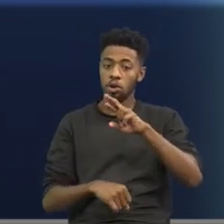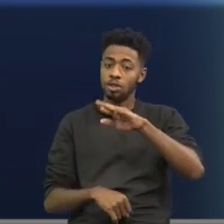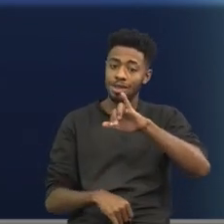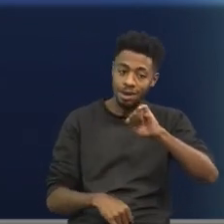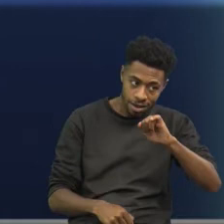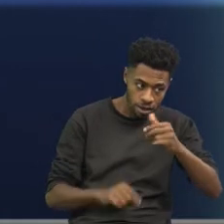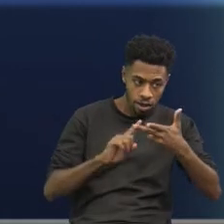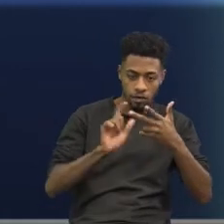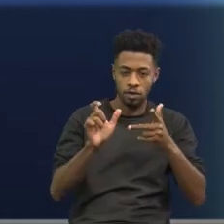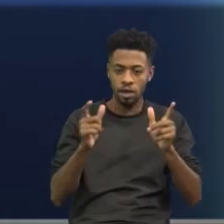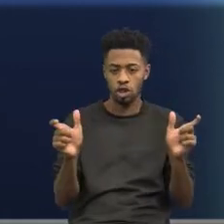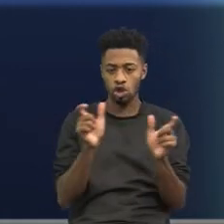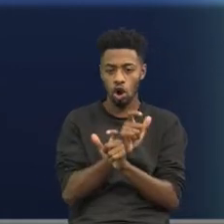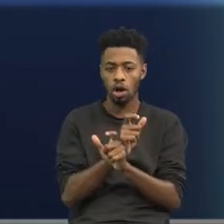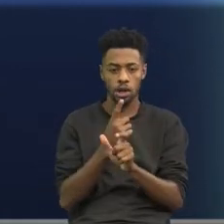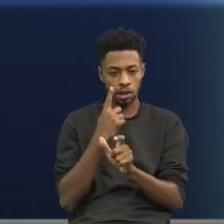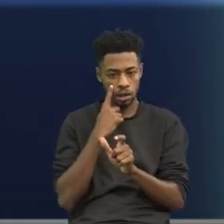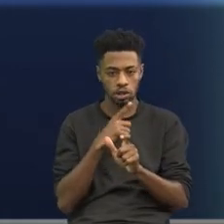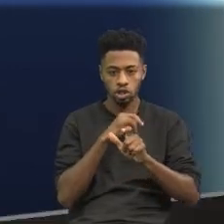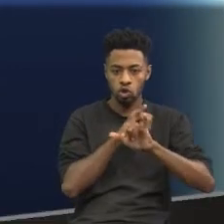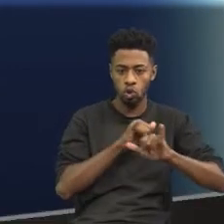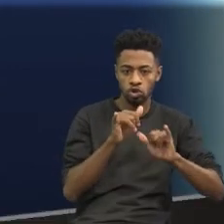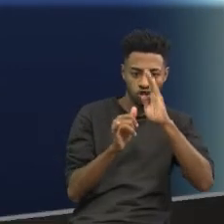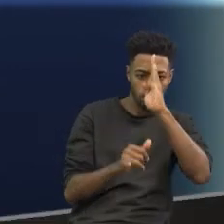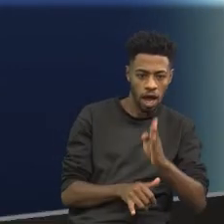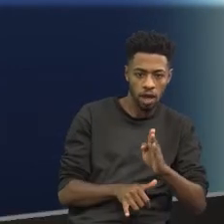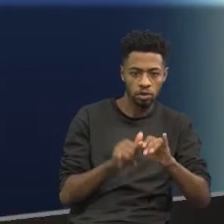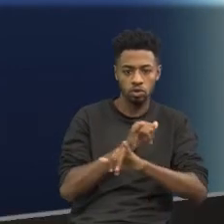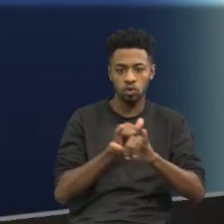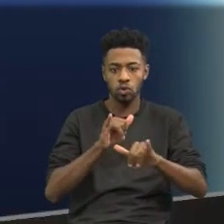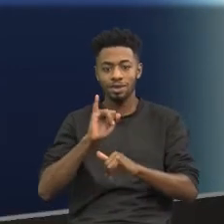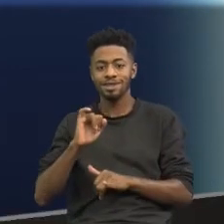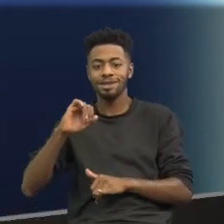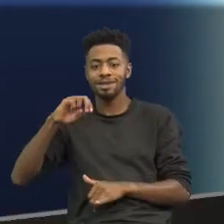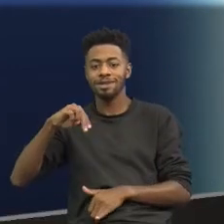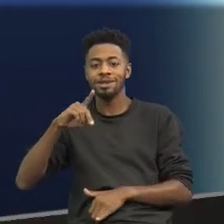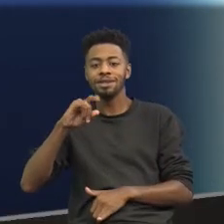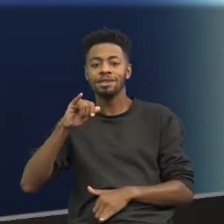questão número nove deve ter sido a letra B, de... Beijo!